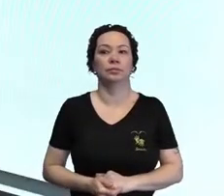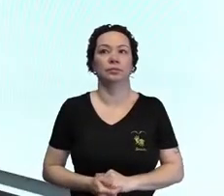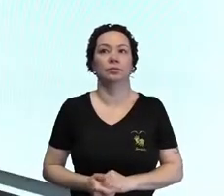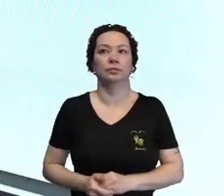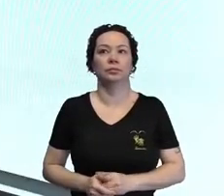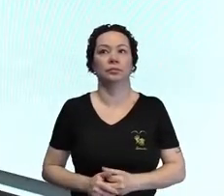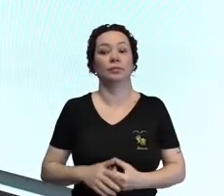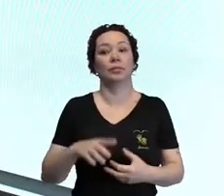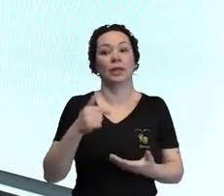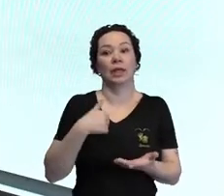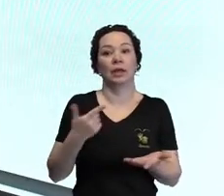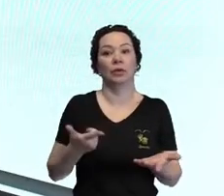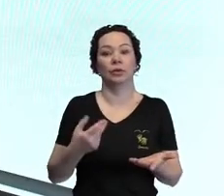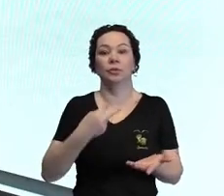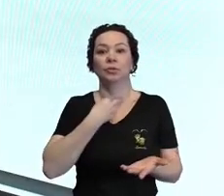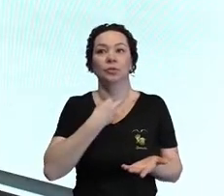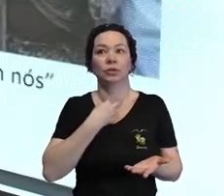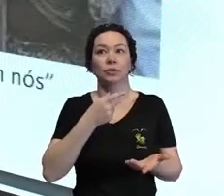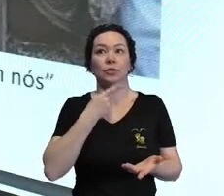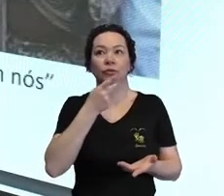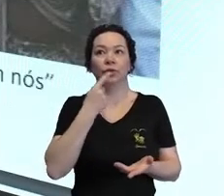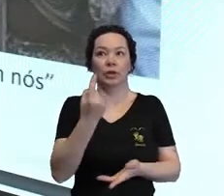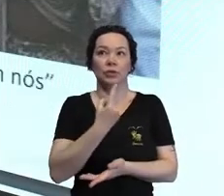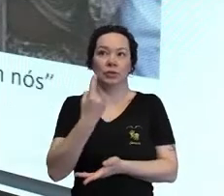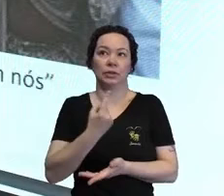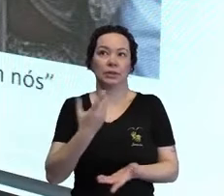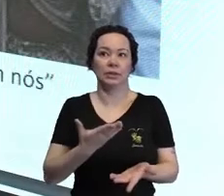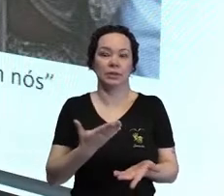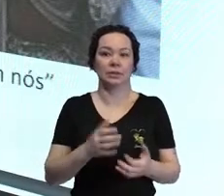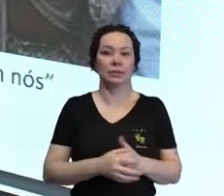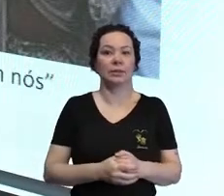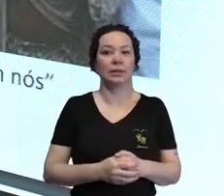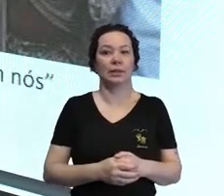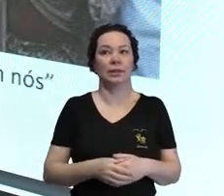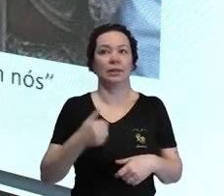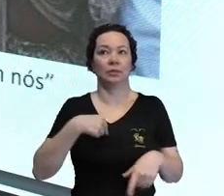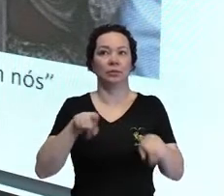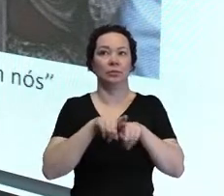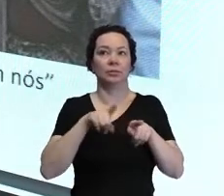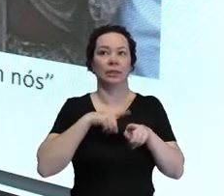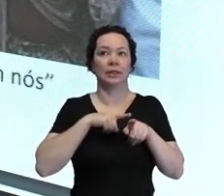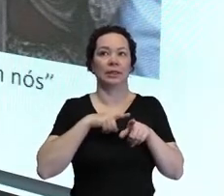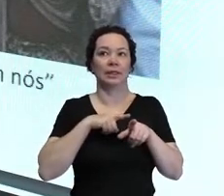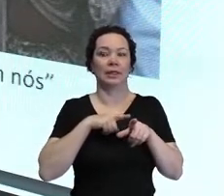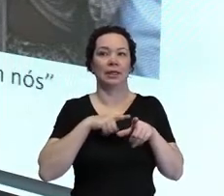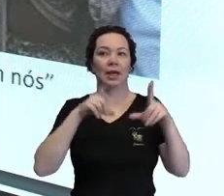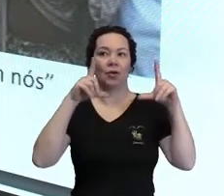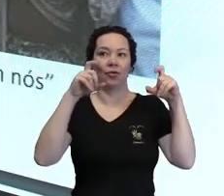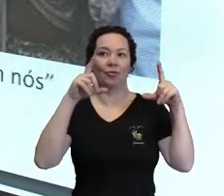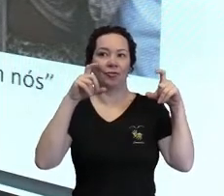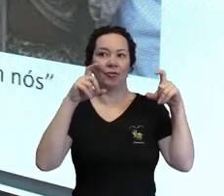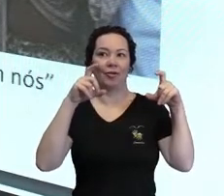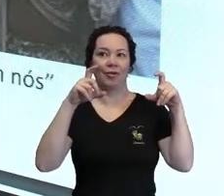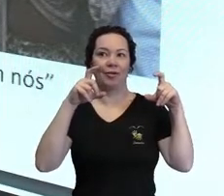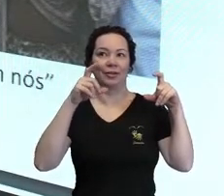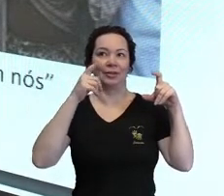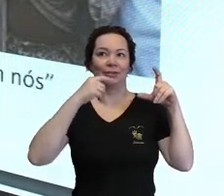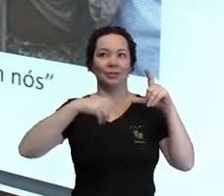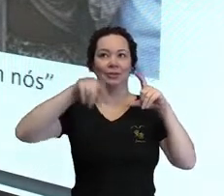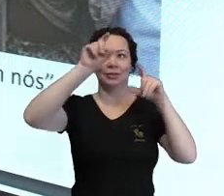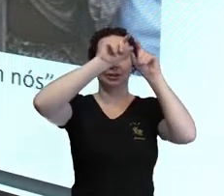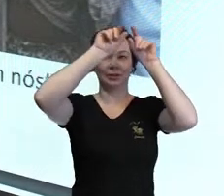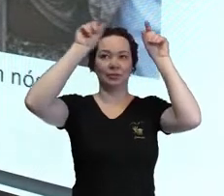poderia falar sozinha. Então, aqui eu tenho, na minha apresentação em cima,